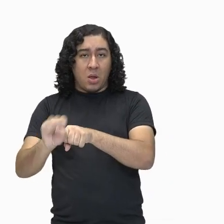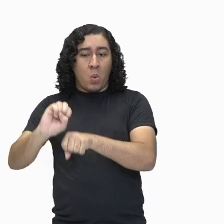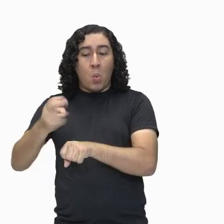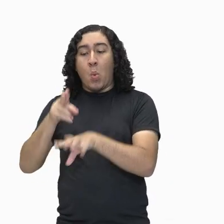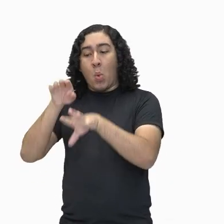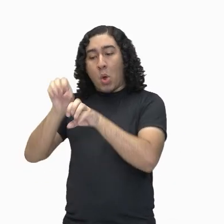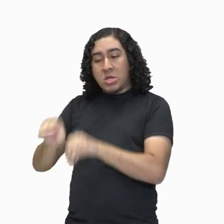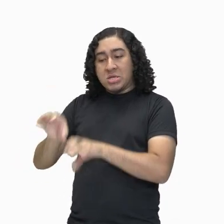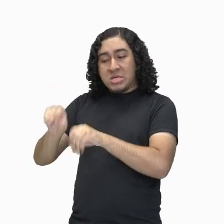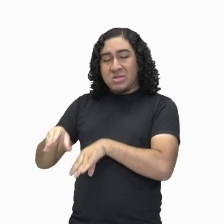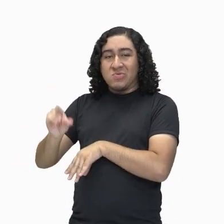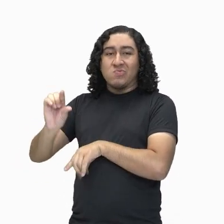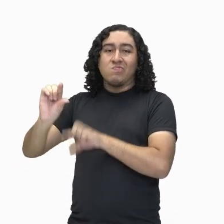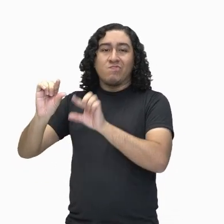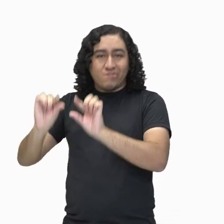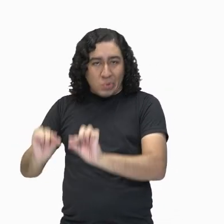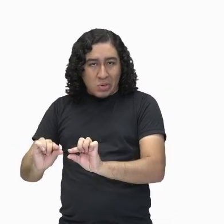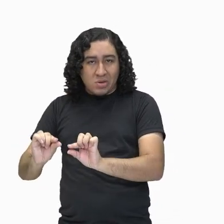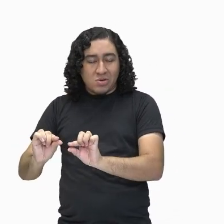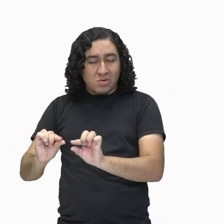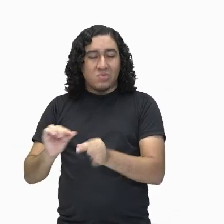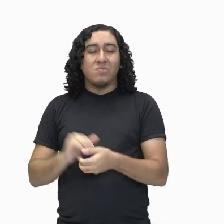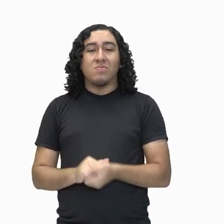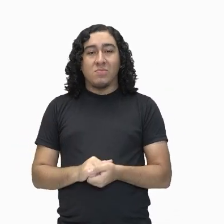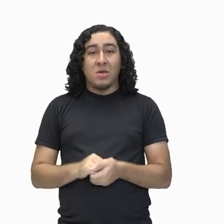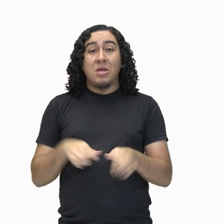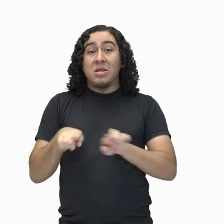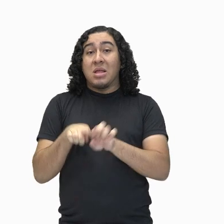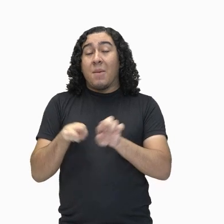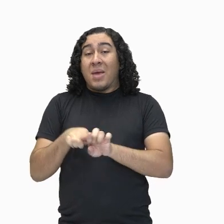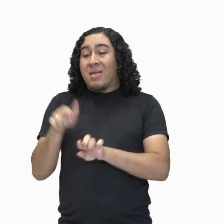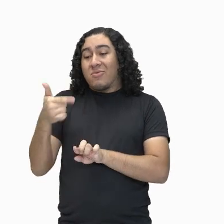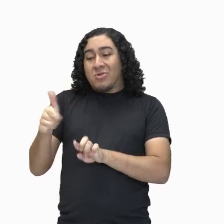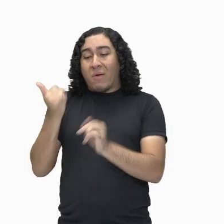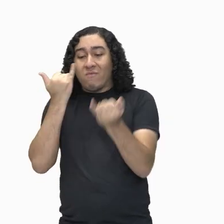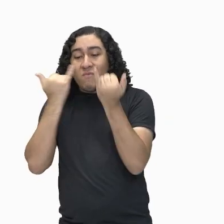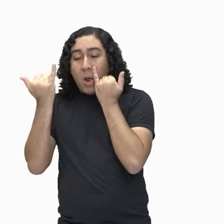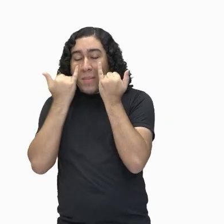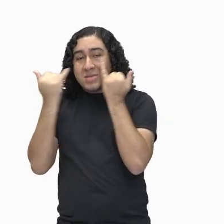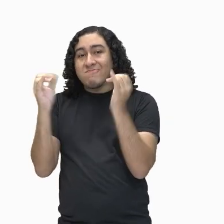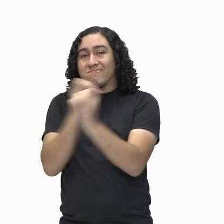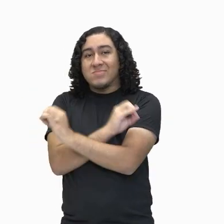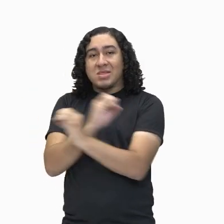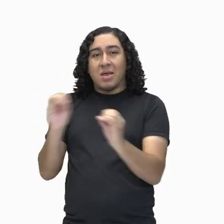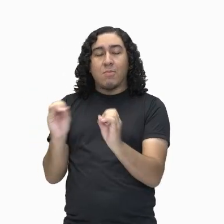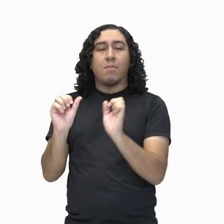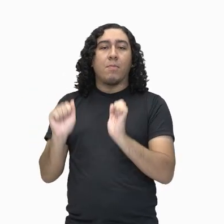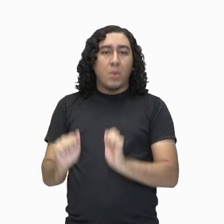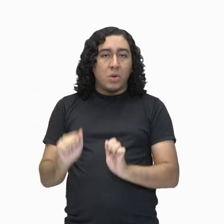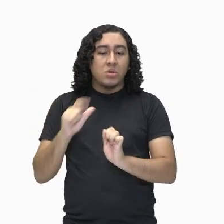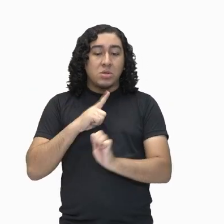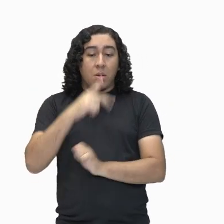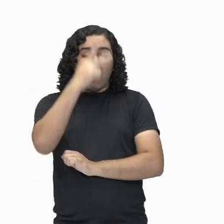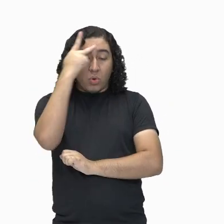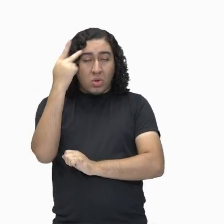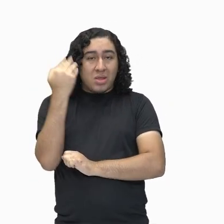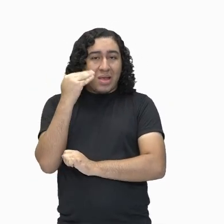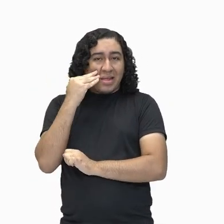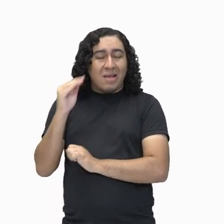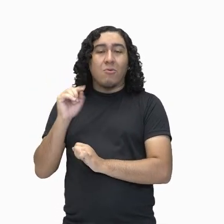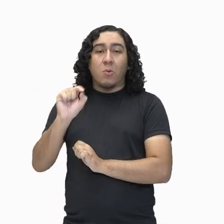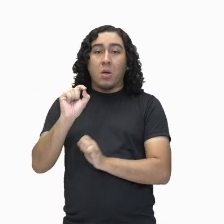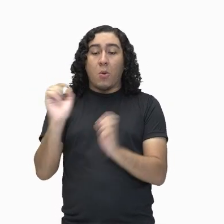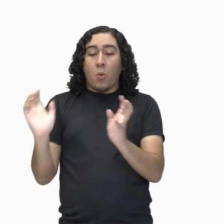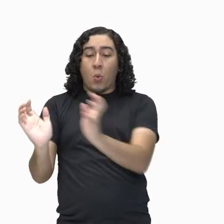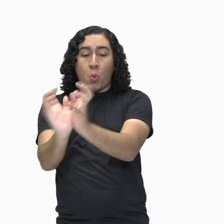agora há pouco. A desinformação pode levar, sim, a essa compreensão. coletiva